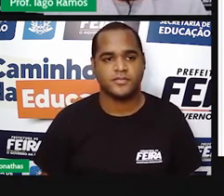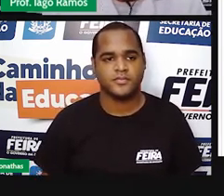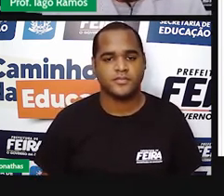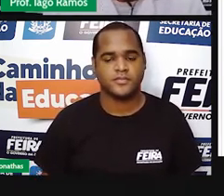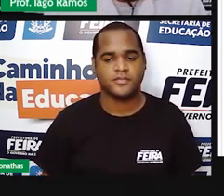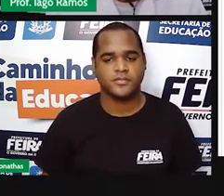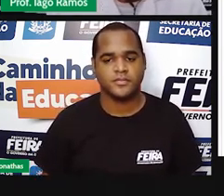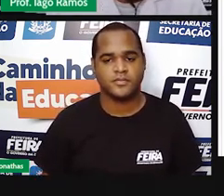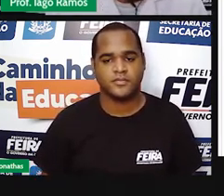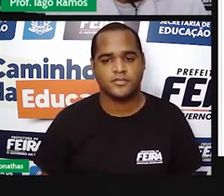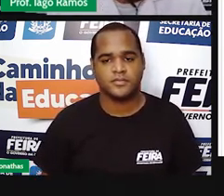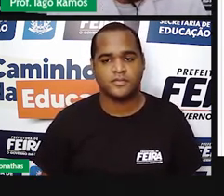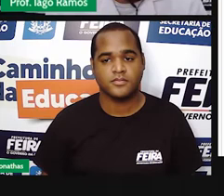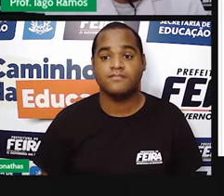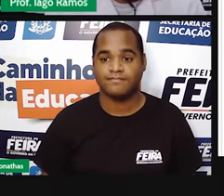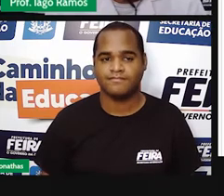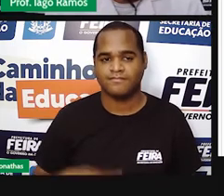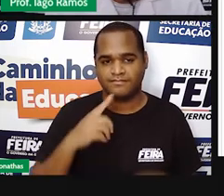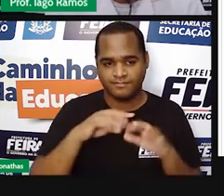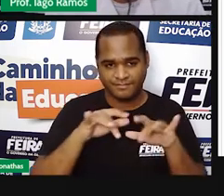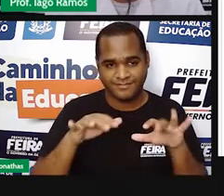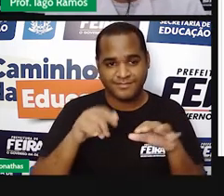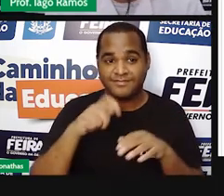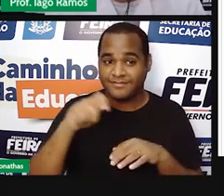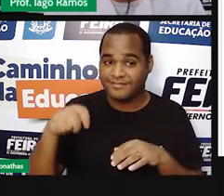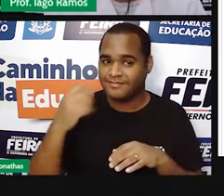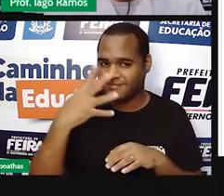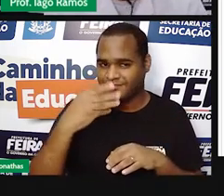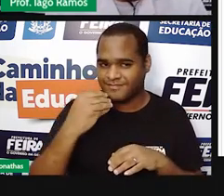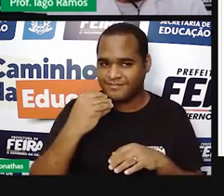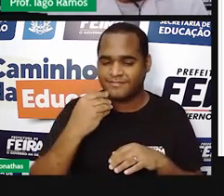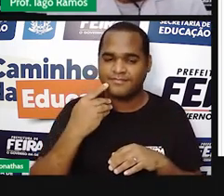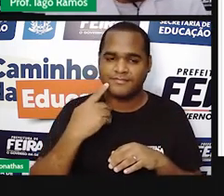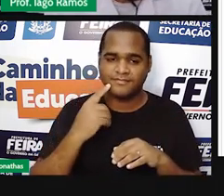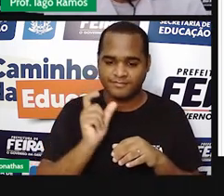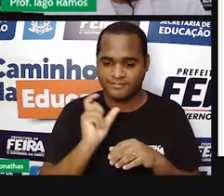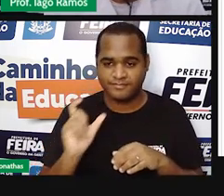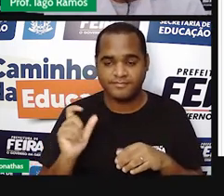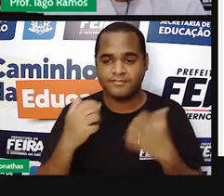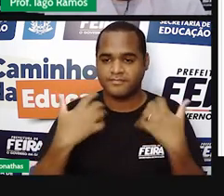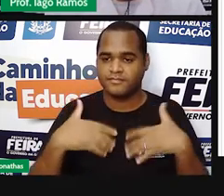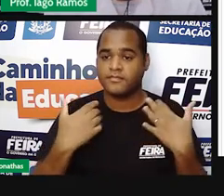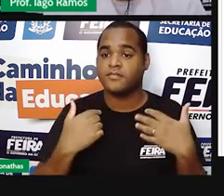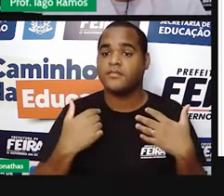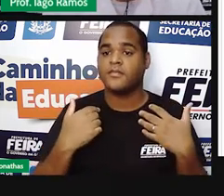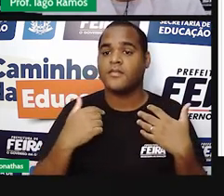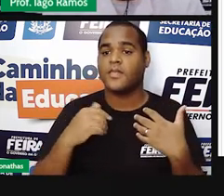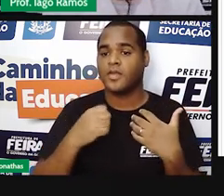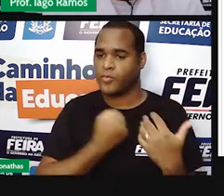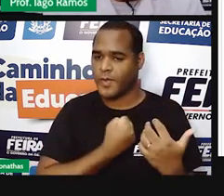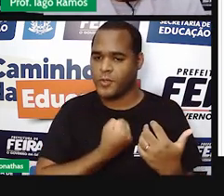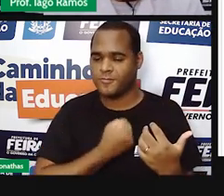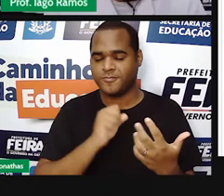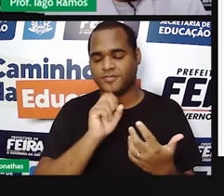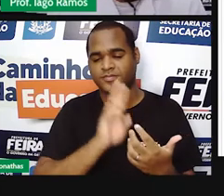Vamos lá escrever direitinho, né? Números usados na